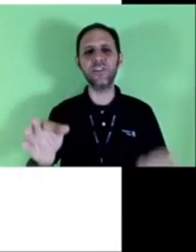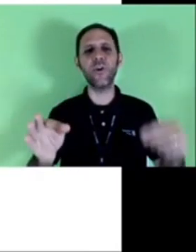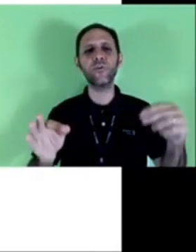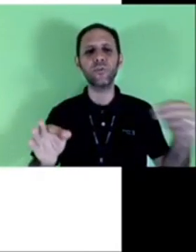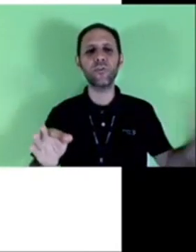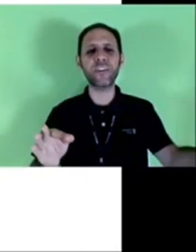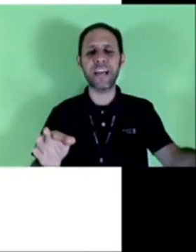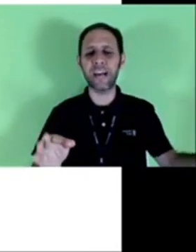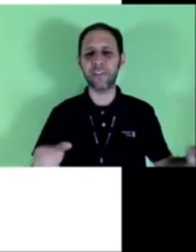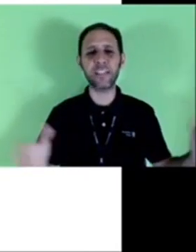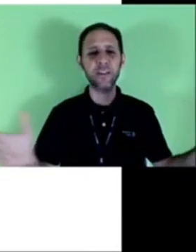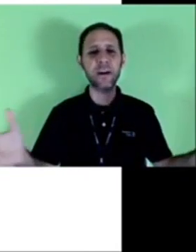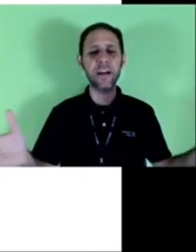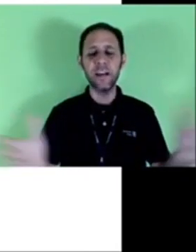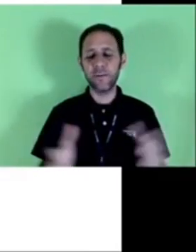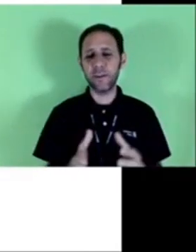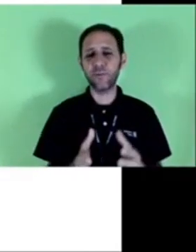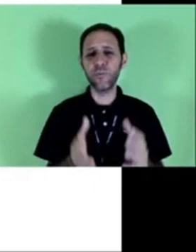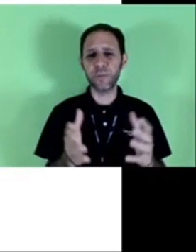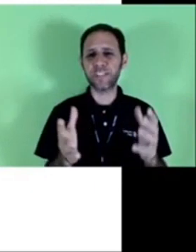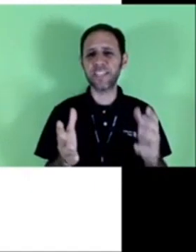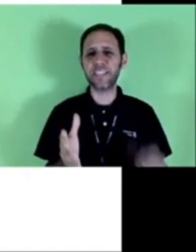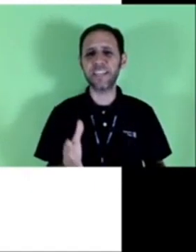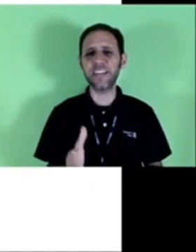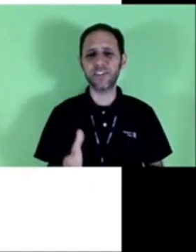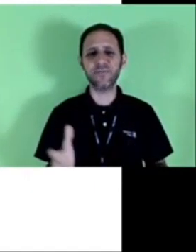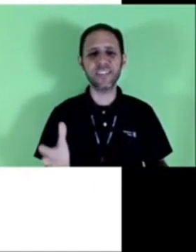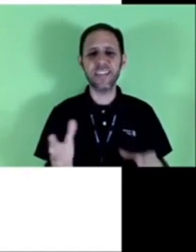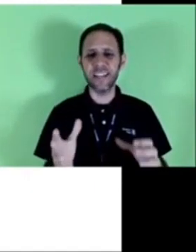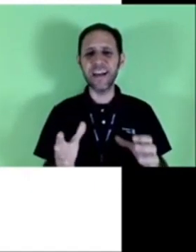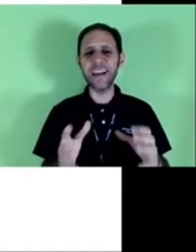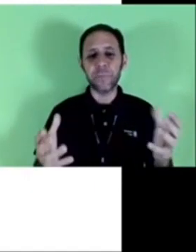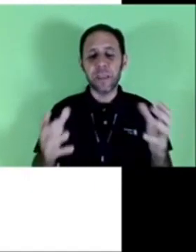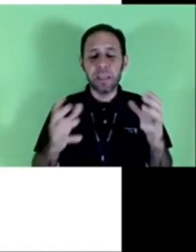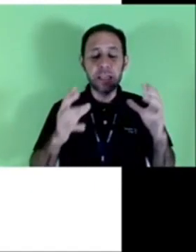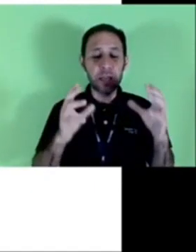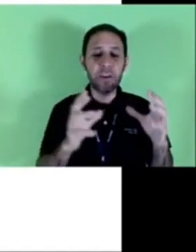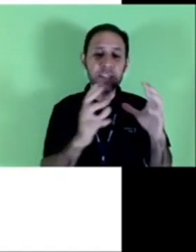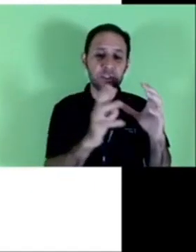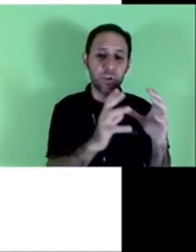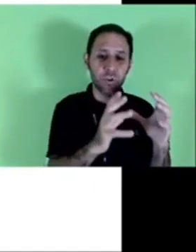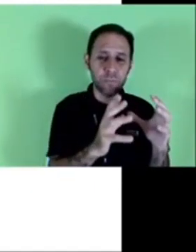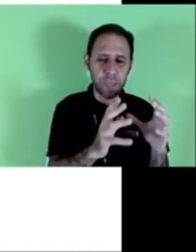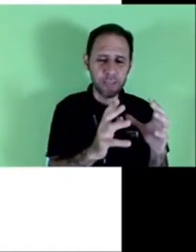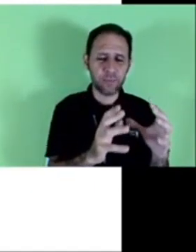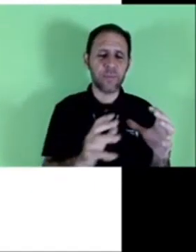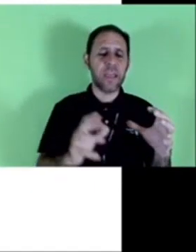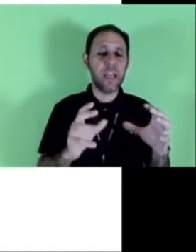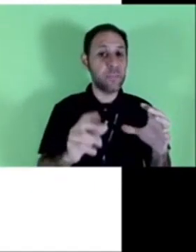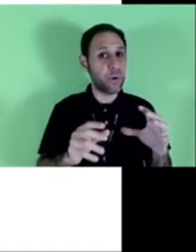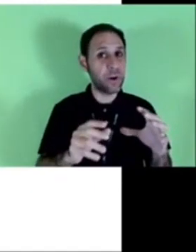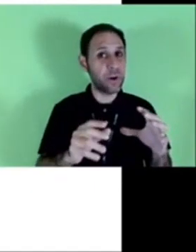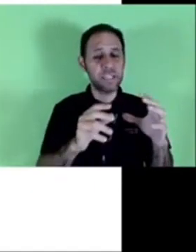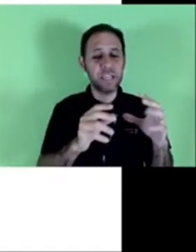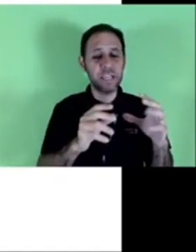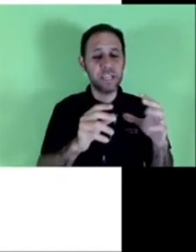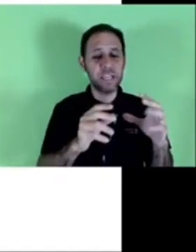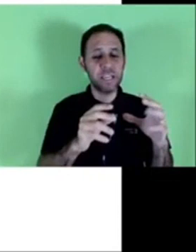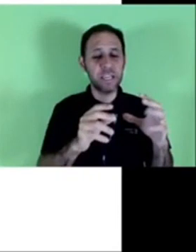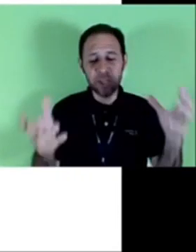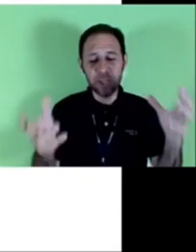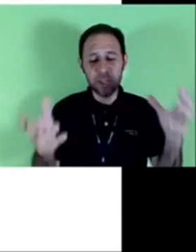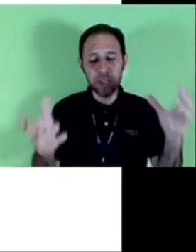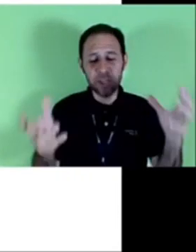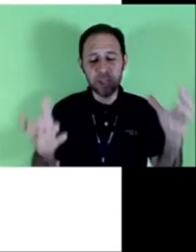Ortorgante e ortorgado. Dá até uma dupla sertaneja, não sei. Então, esse documento, ele pode ser,